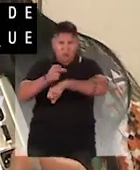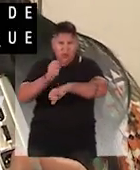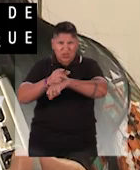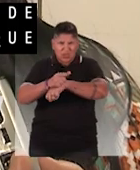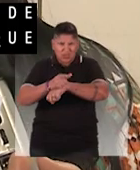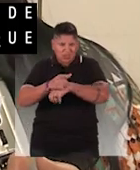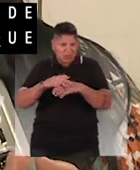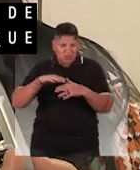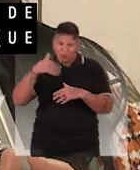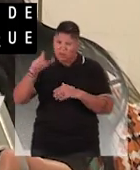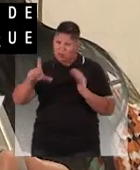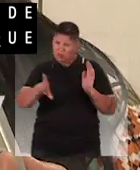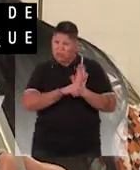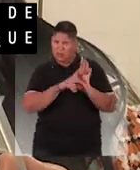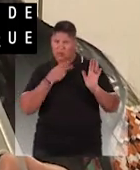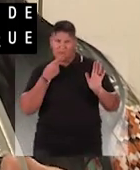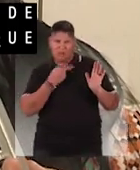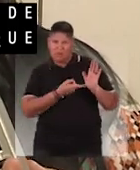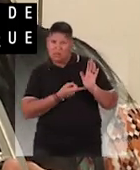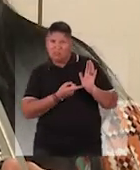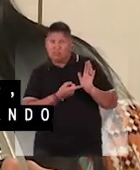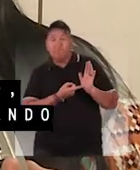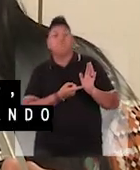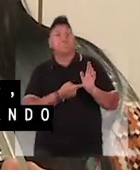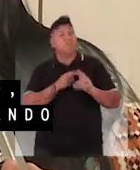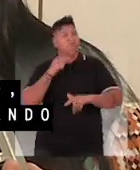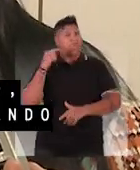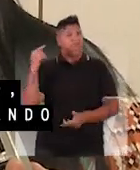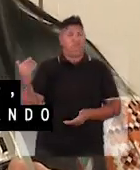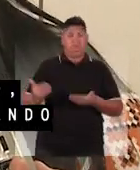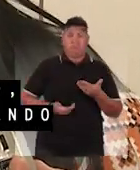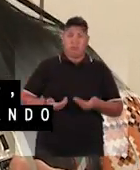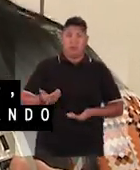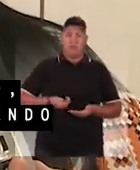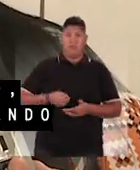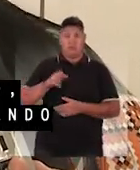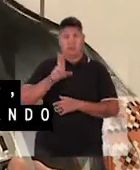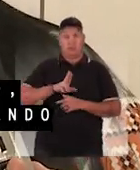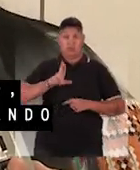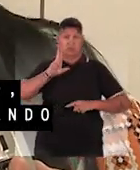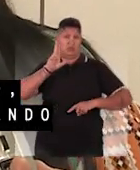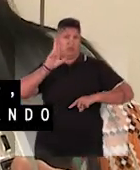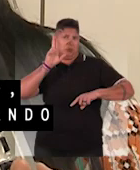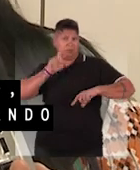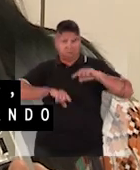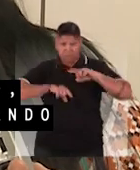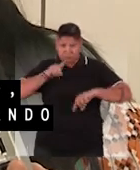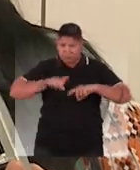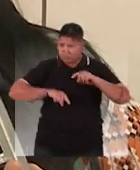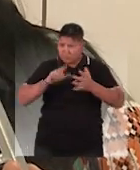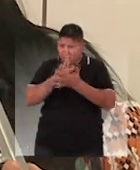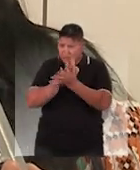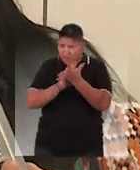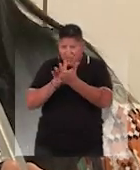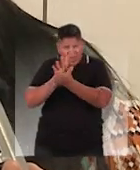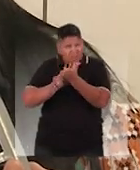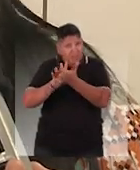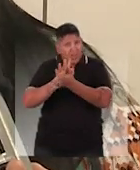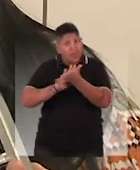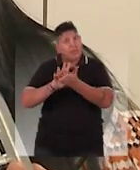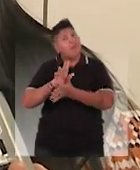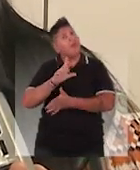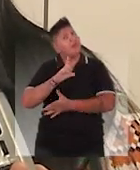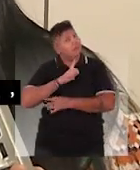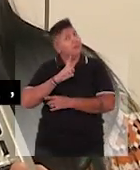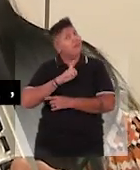utilização de agrotóxico fora do que prevê a legislação, trabalhadores utilizando agrotóxico sem